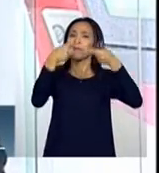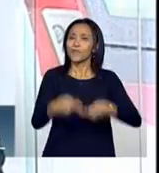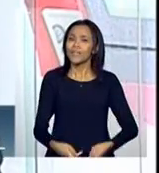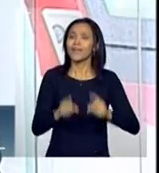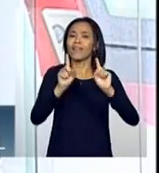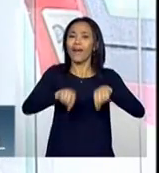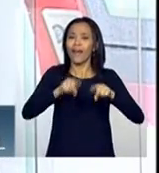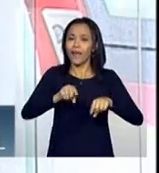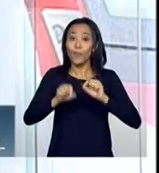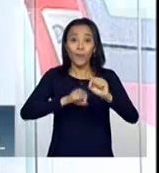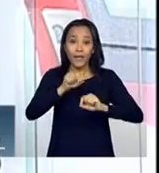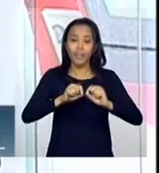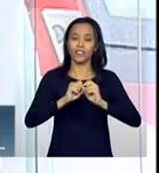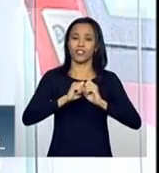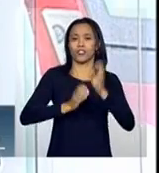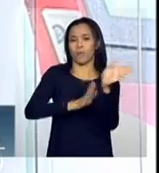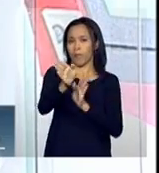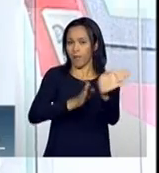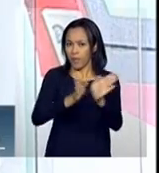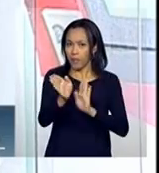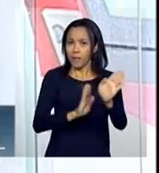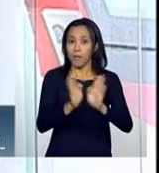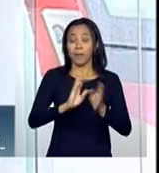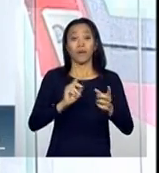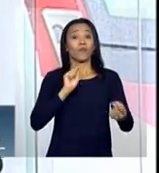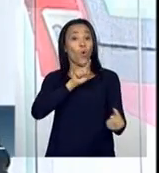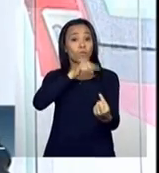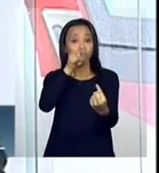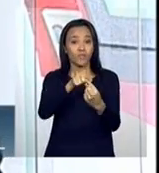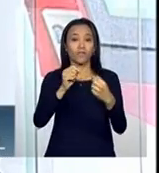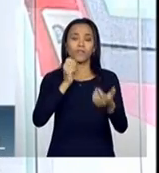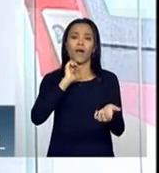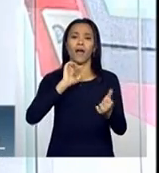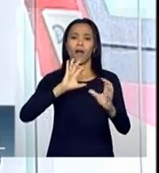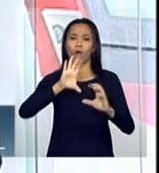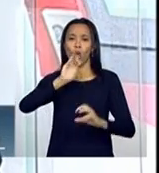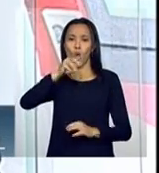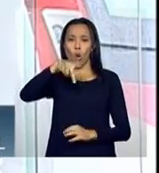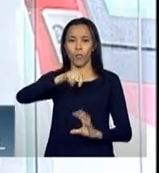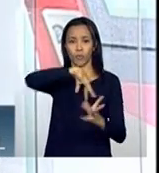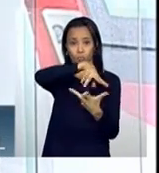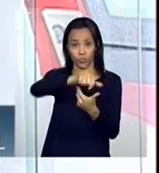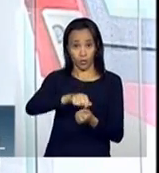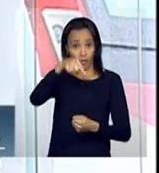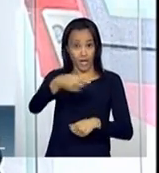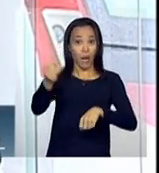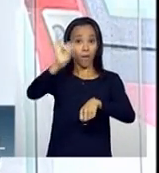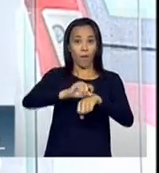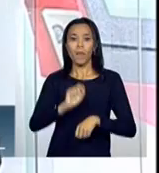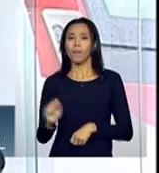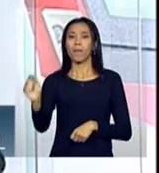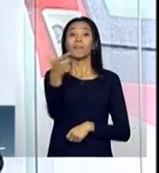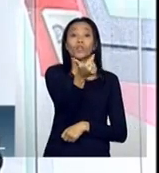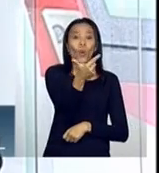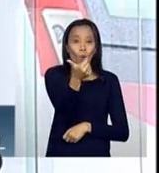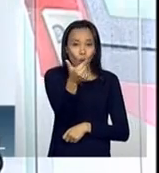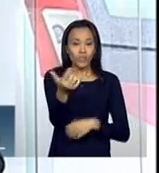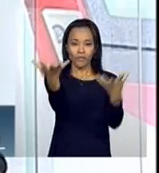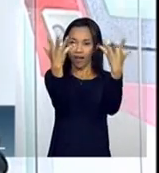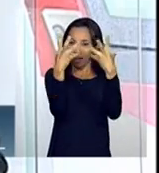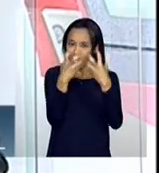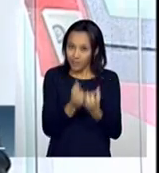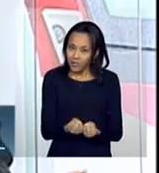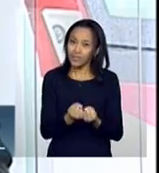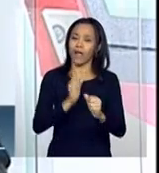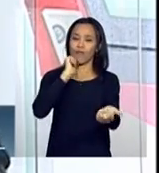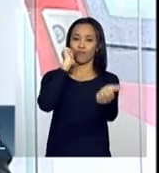projetos de mobilidade urbana da Copa do Mundo de 2014, porque Porto Alegre é uma das 12 cidades-sede deste Mundial